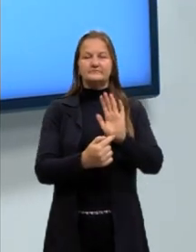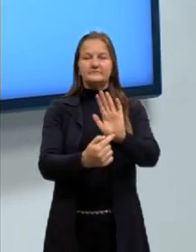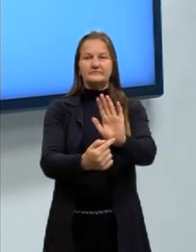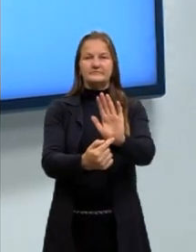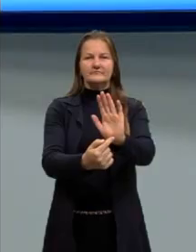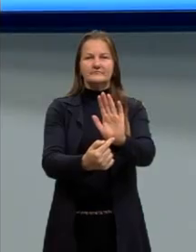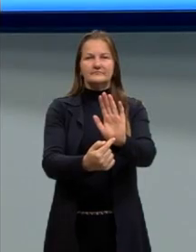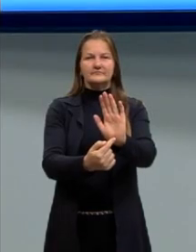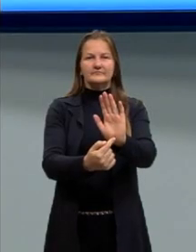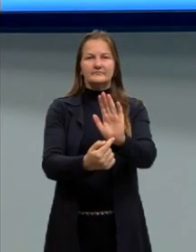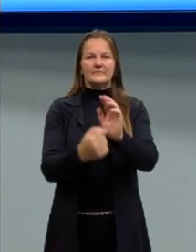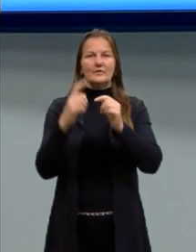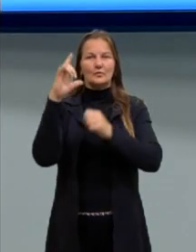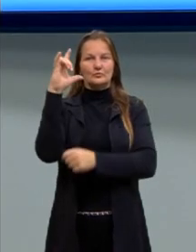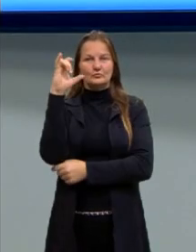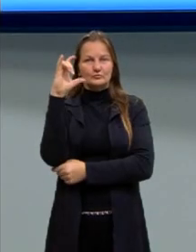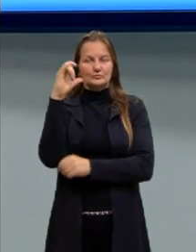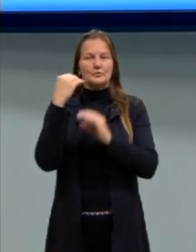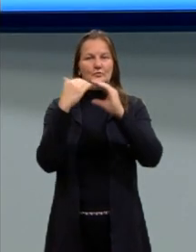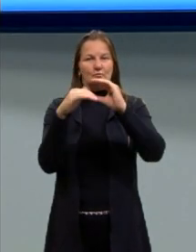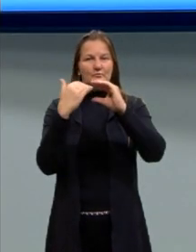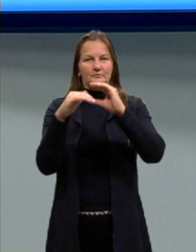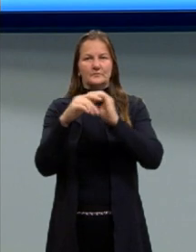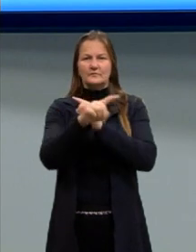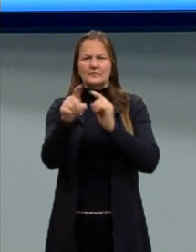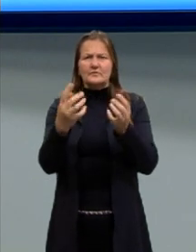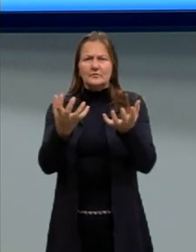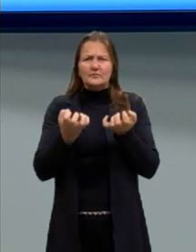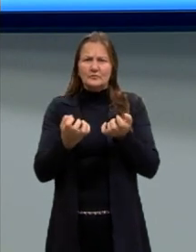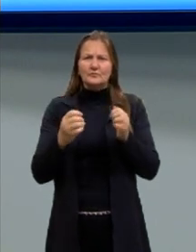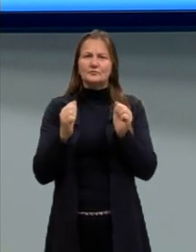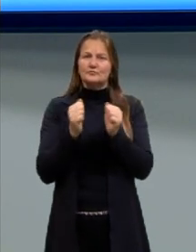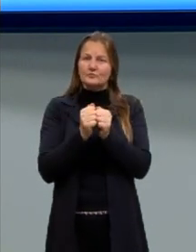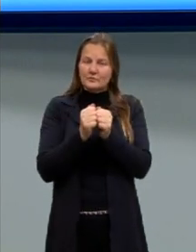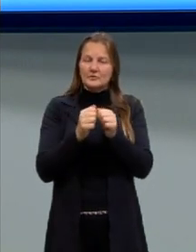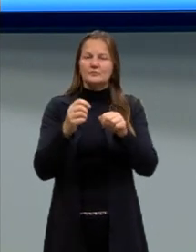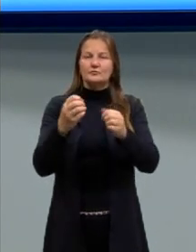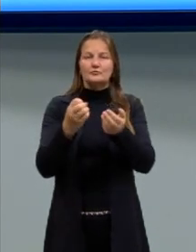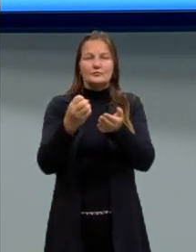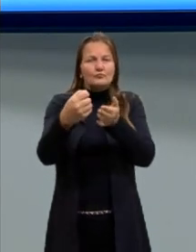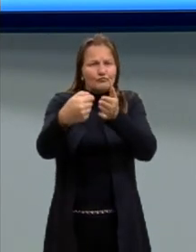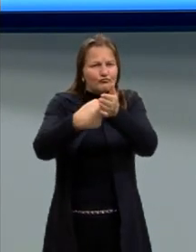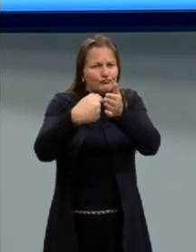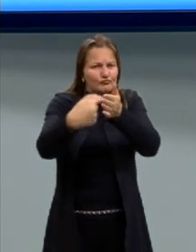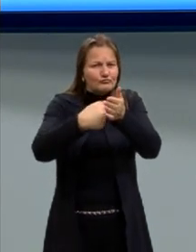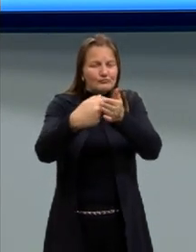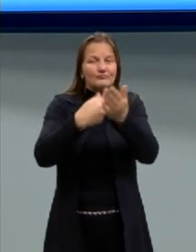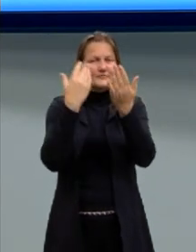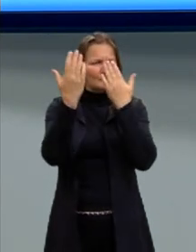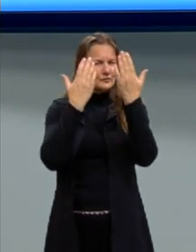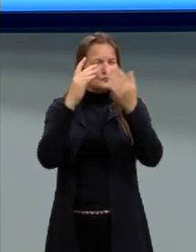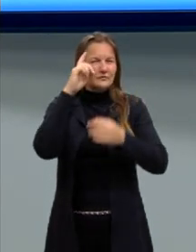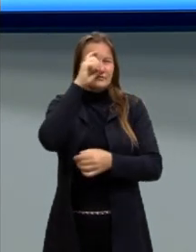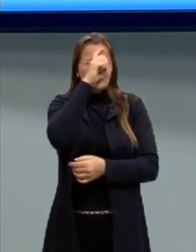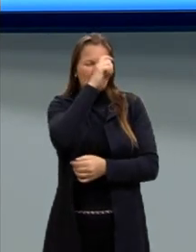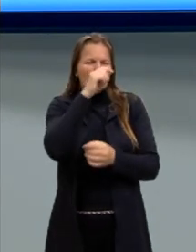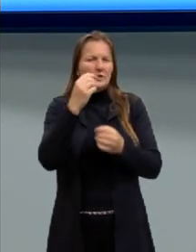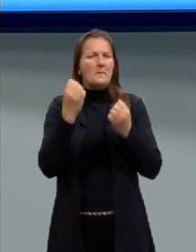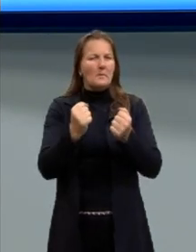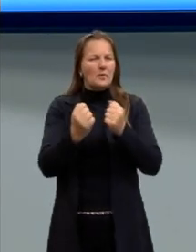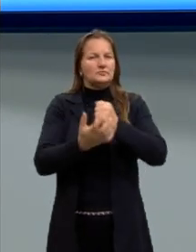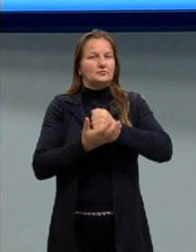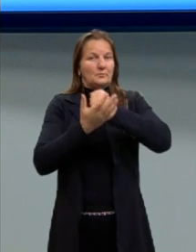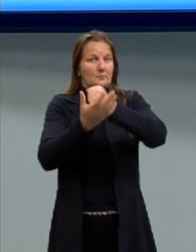vocês o Instagram e o e-mail caso vocês queiram mandar aí uma questão que vocês tiveram dificuldade, que queiram uma